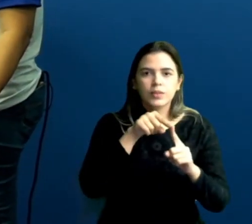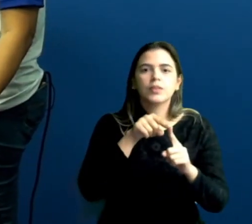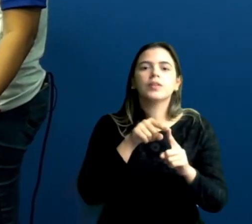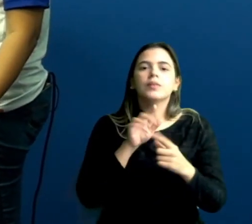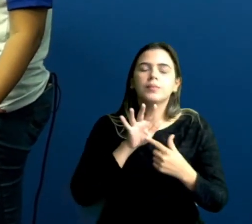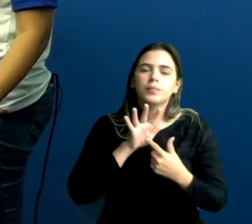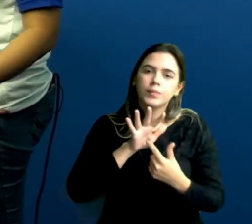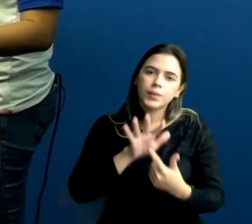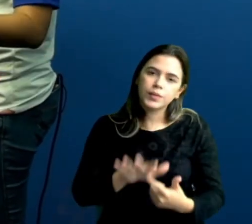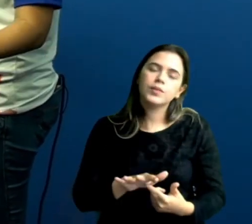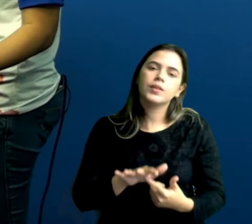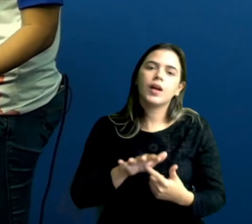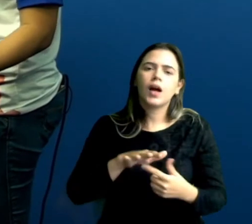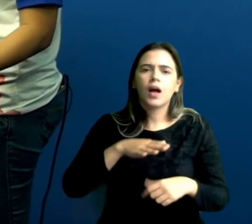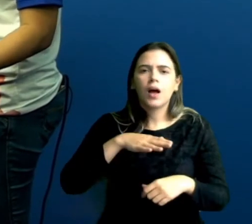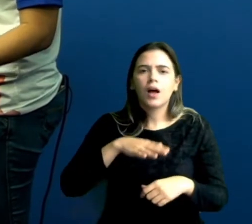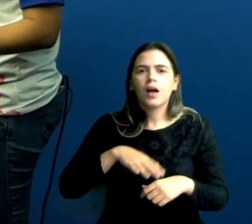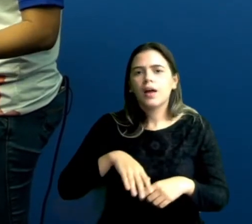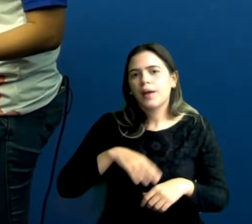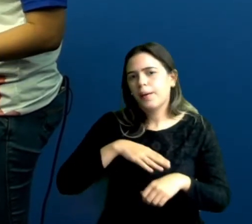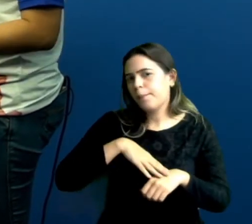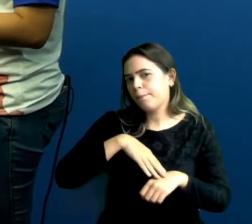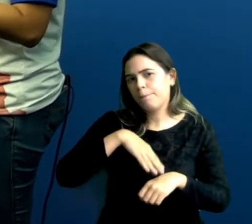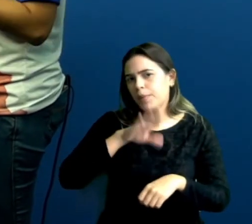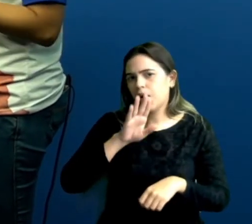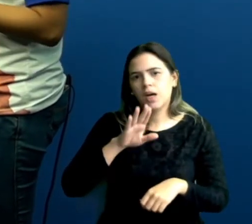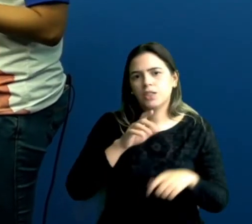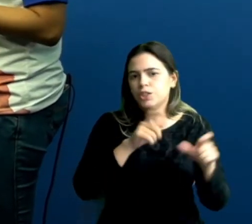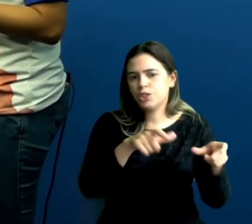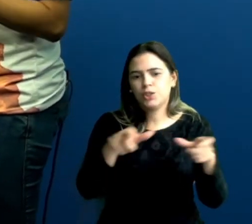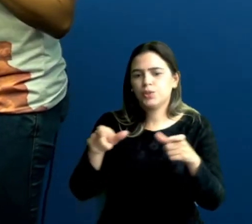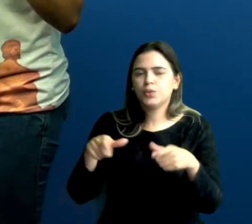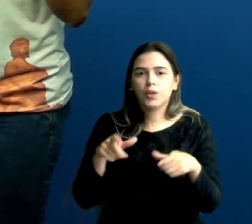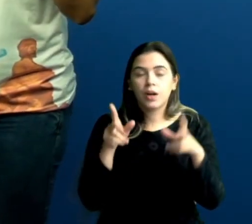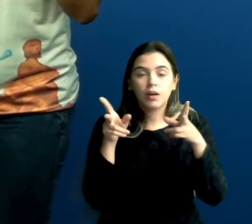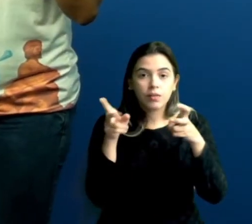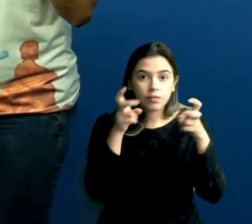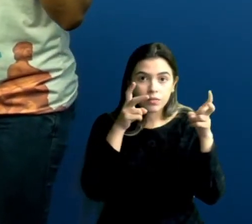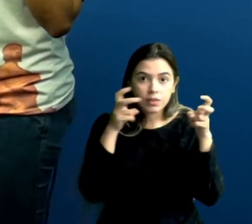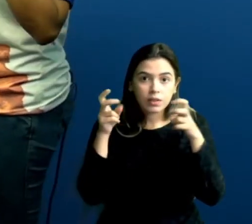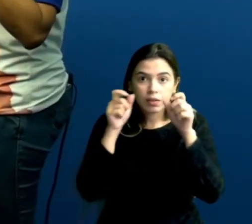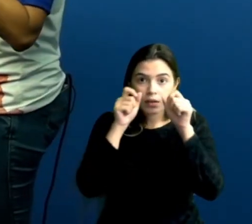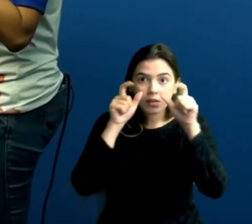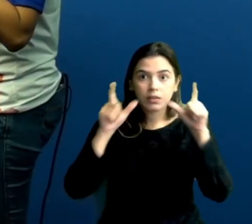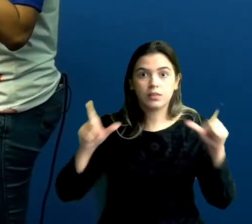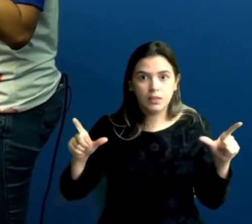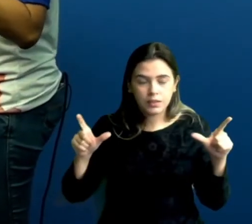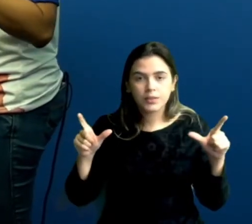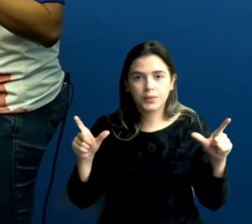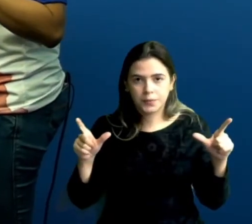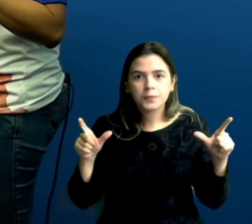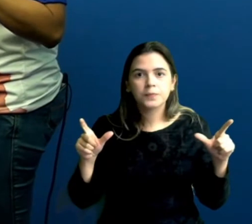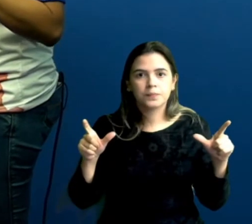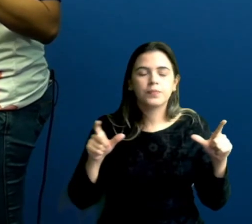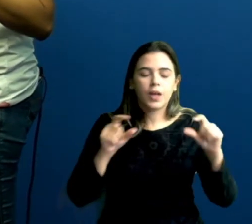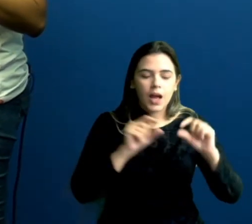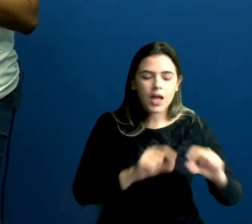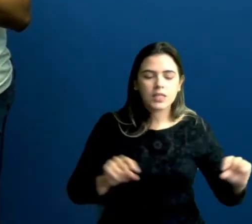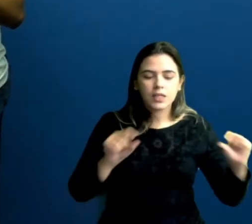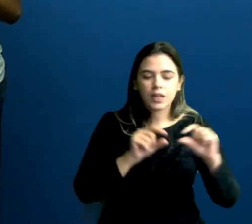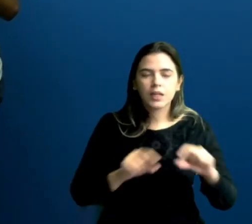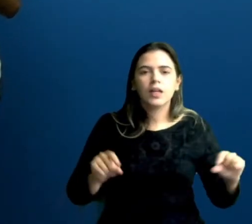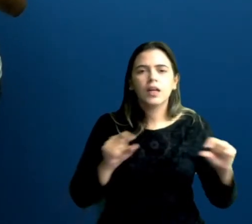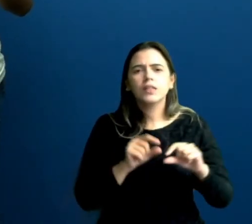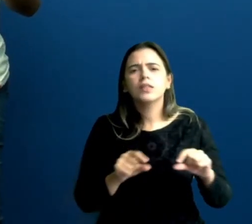pode mostrar mais de um local. Fiquem atentos às legendas,